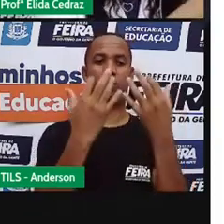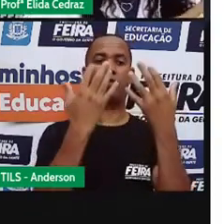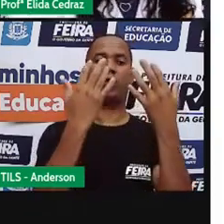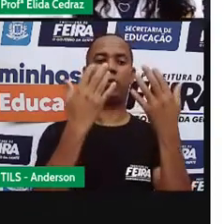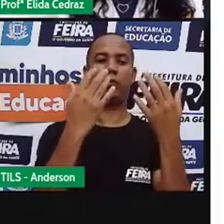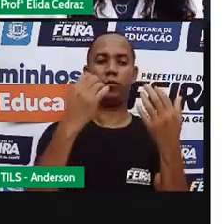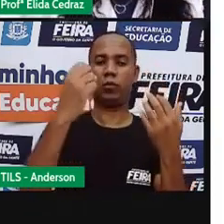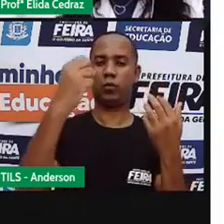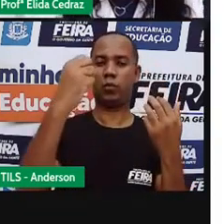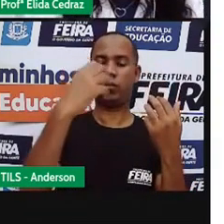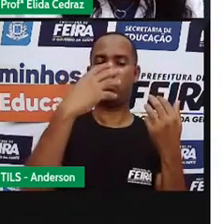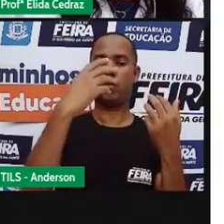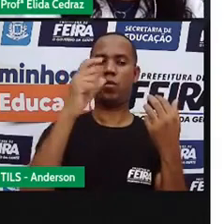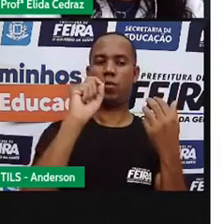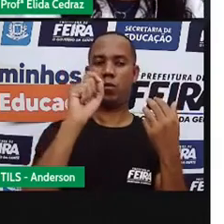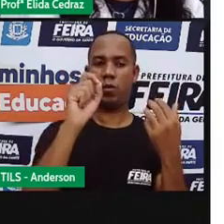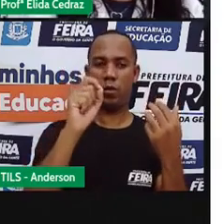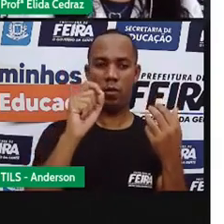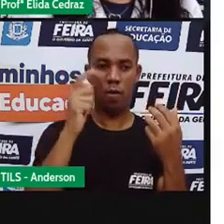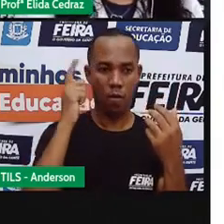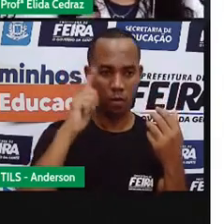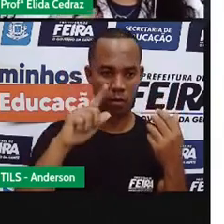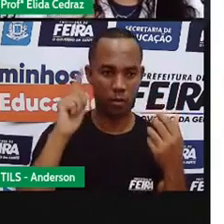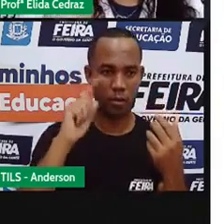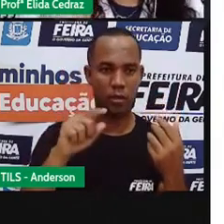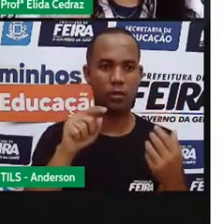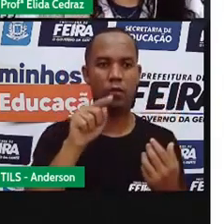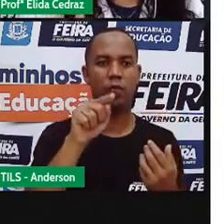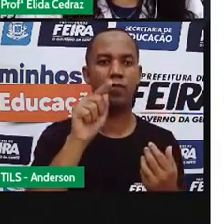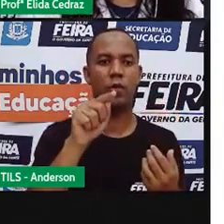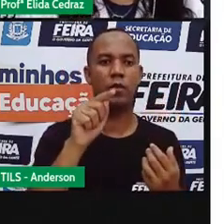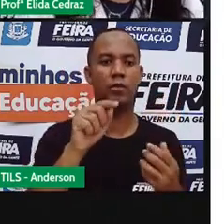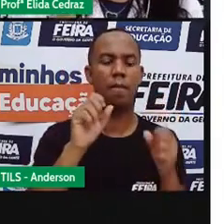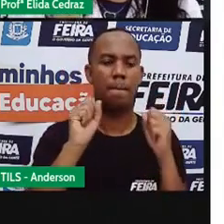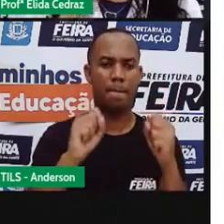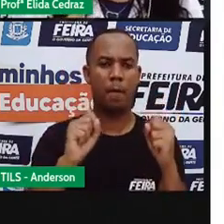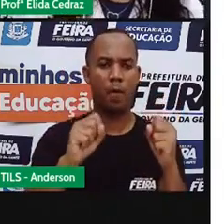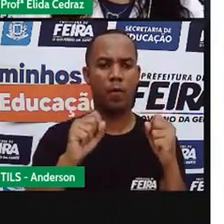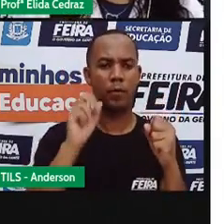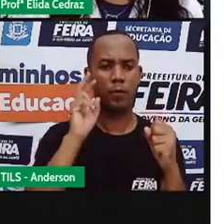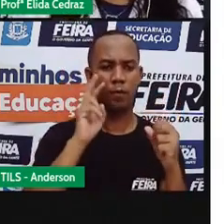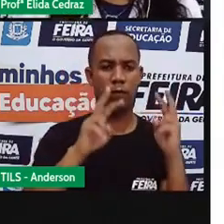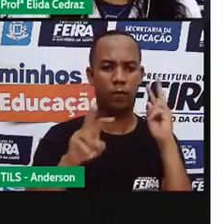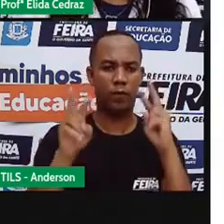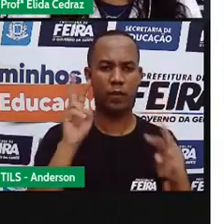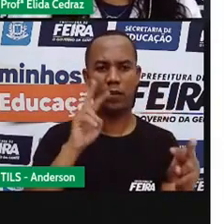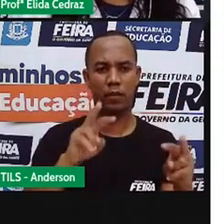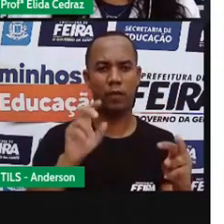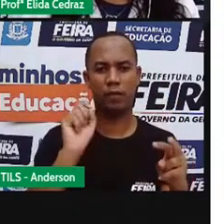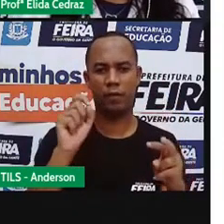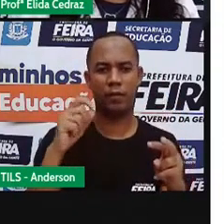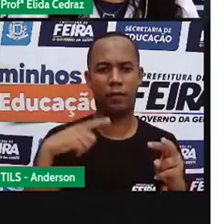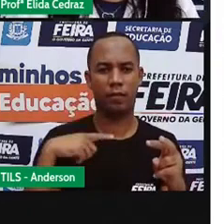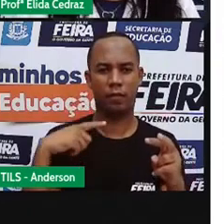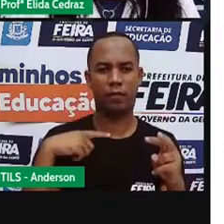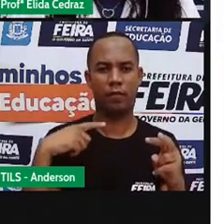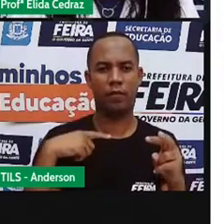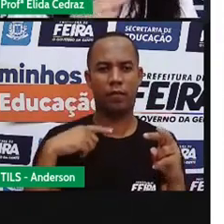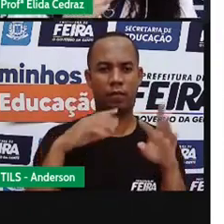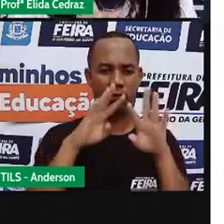do sol e permite que passe, você vai poder ver porque ele tem transparência.